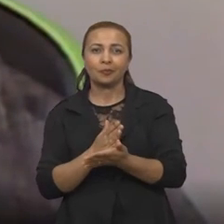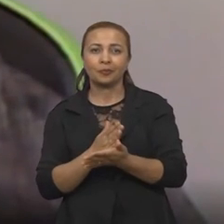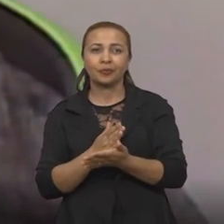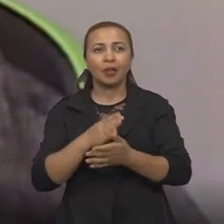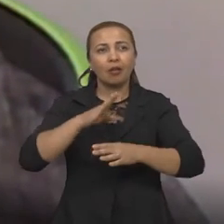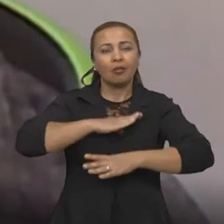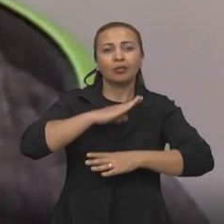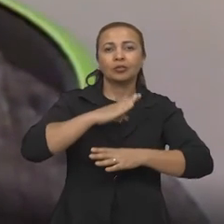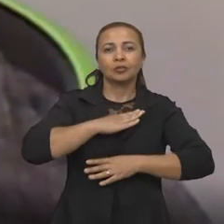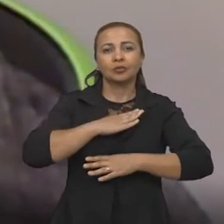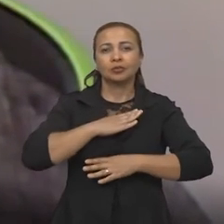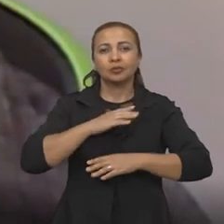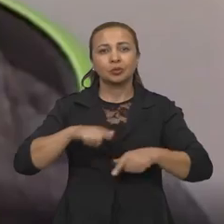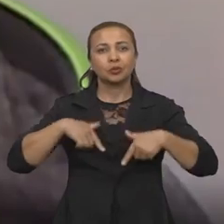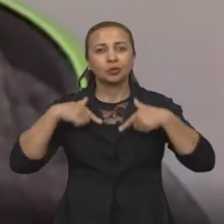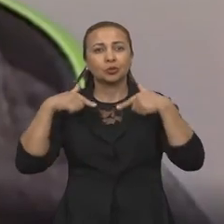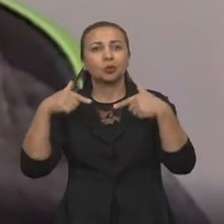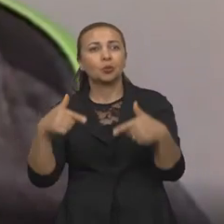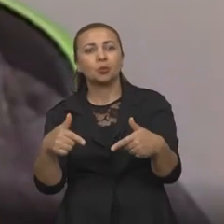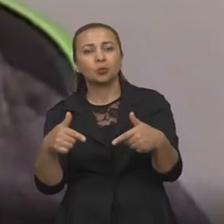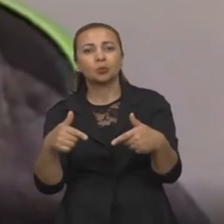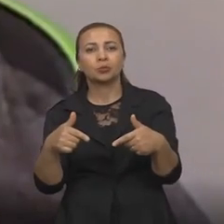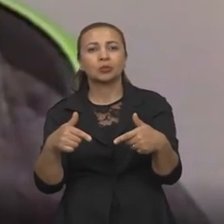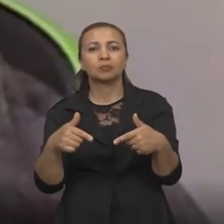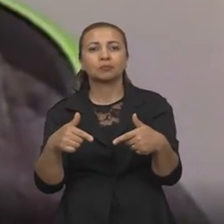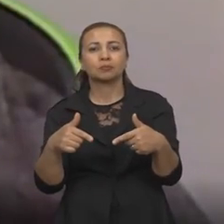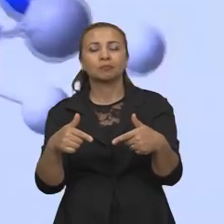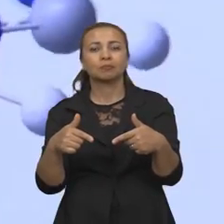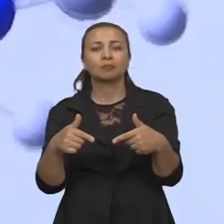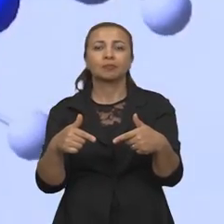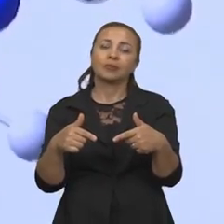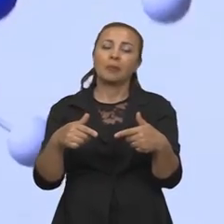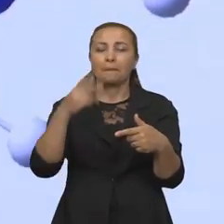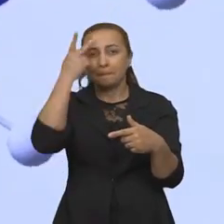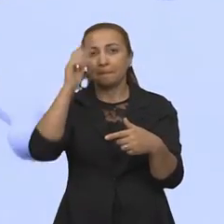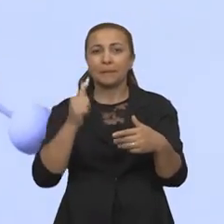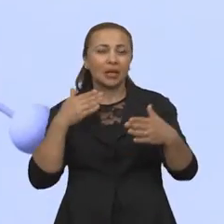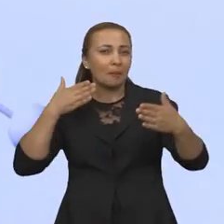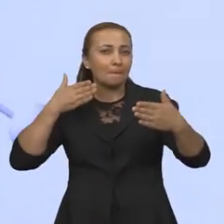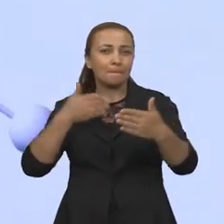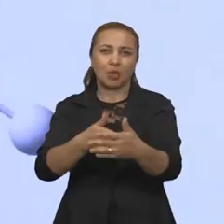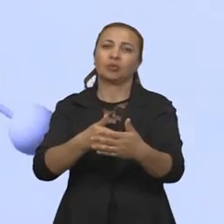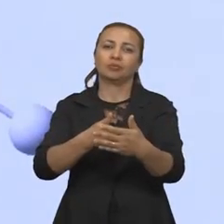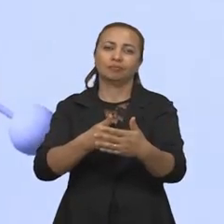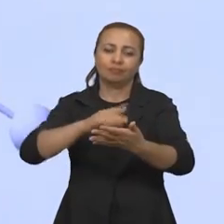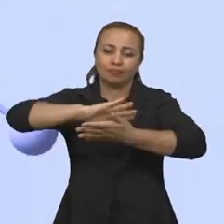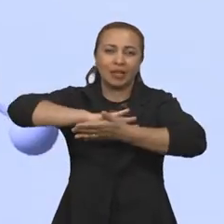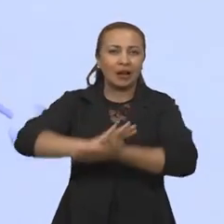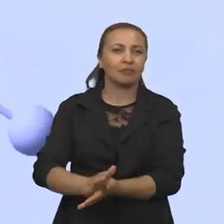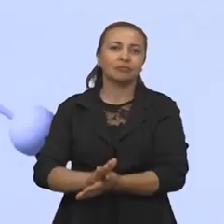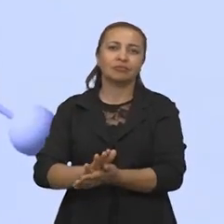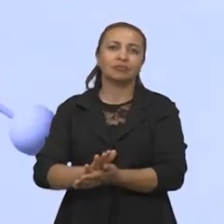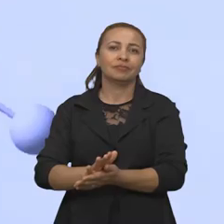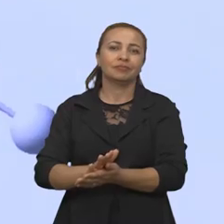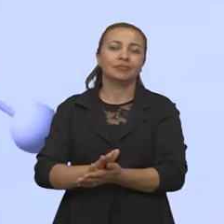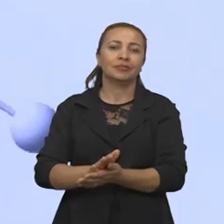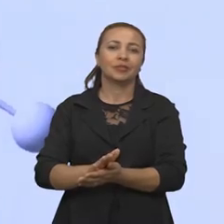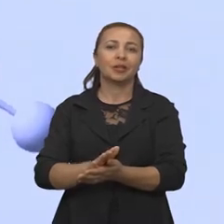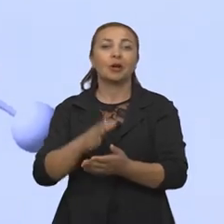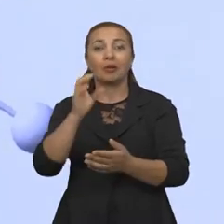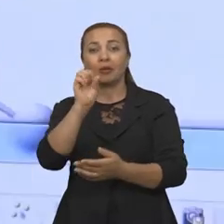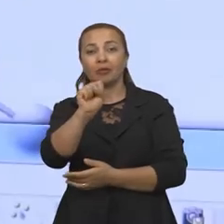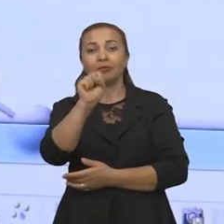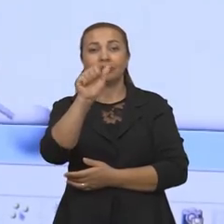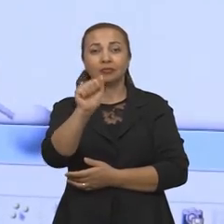propriedades que pudessem inibir a Sars